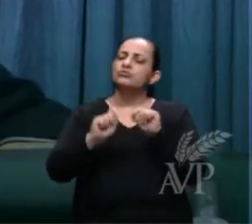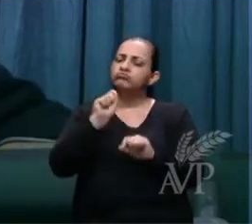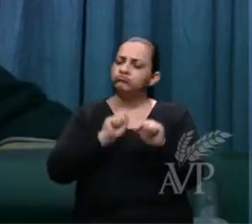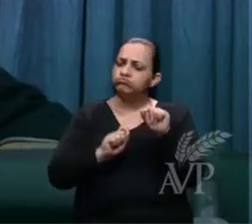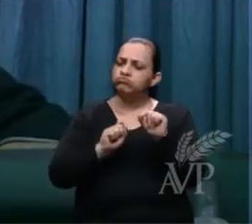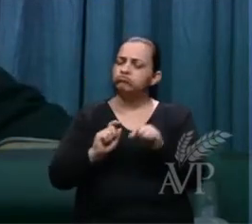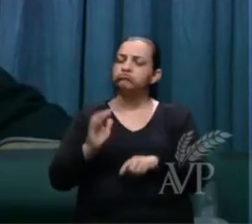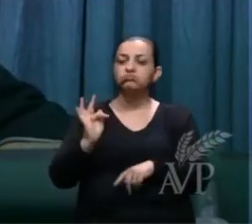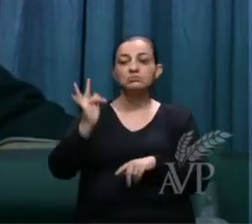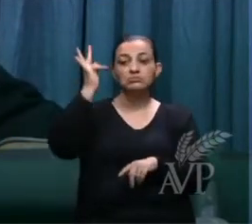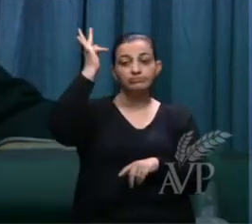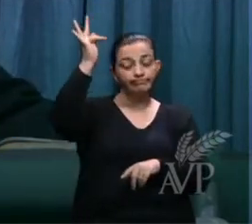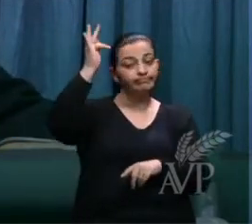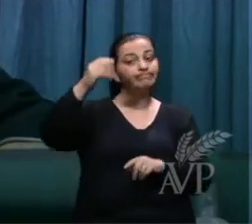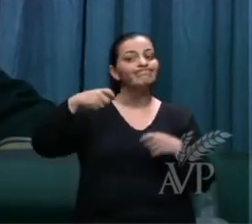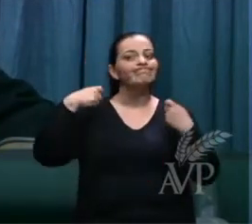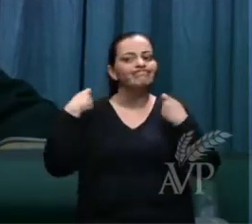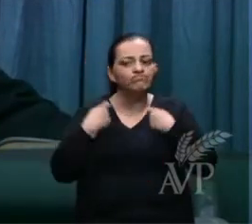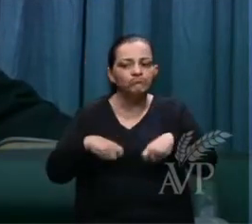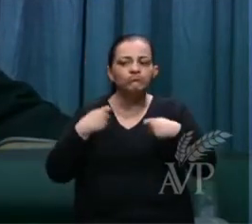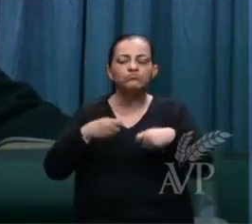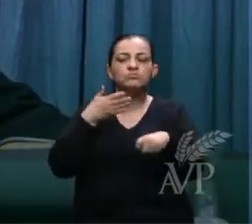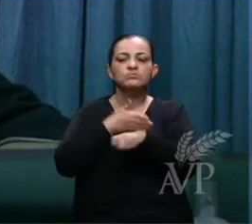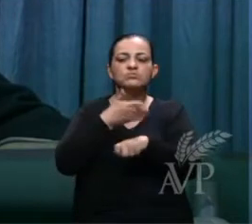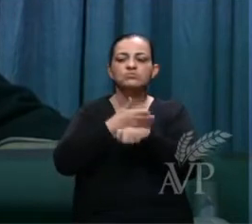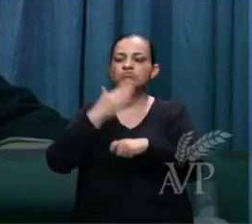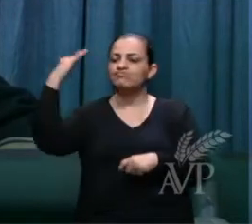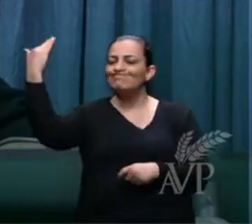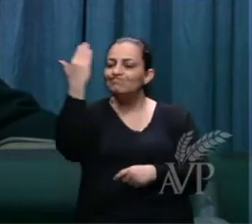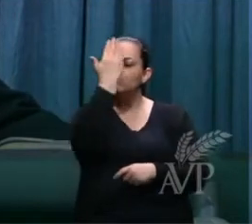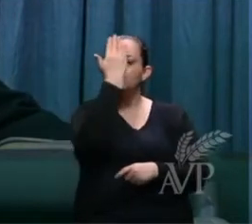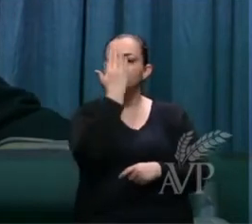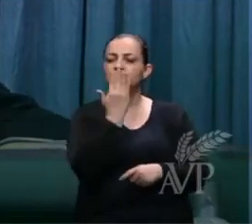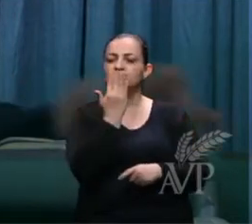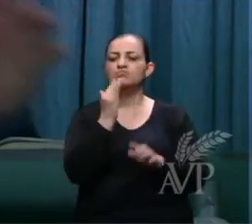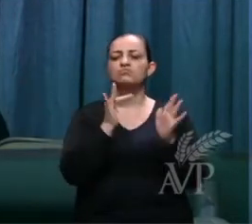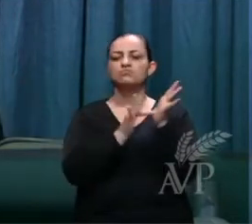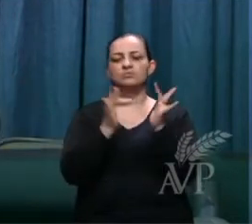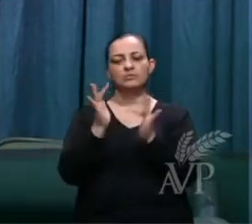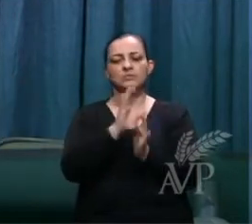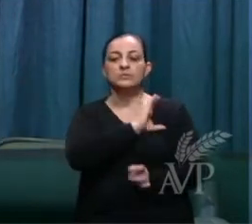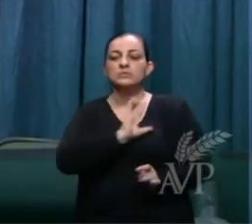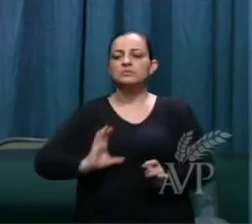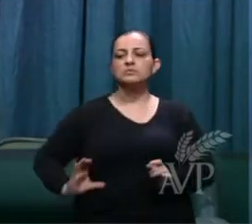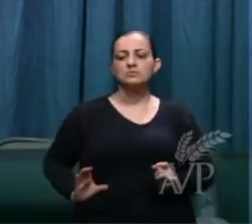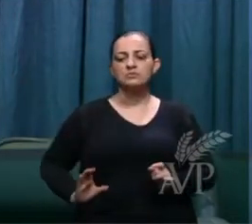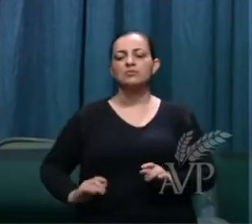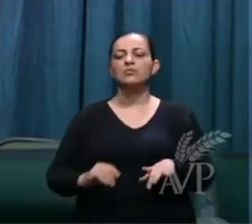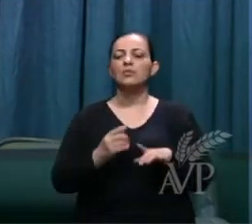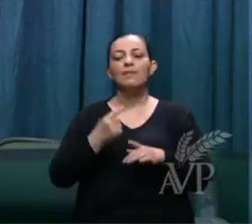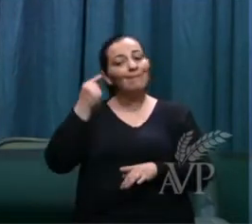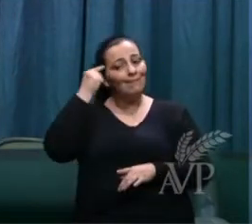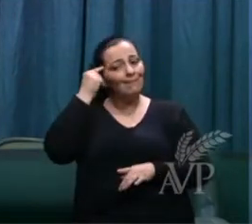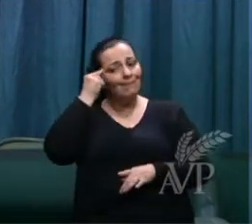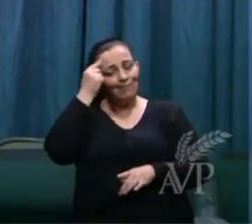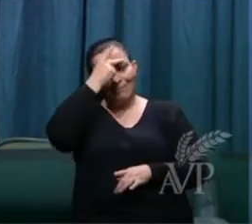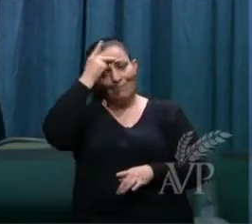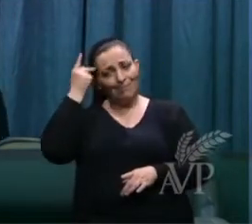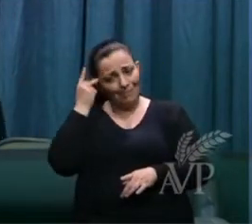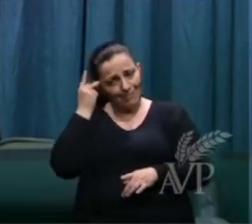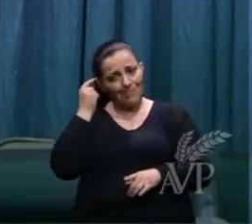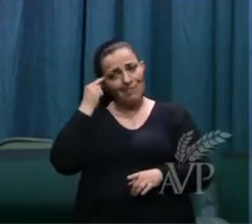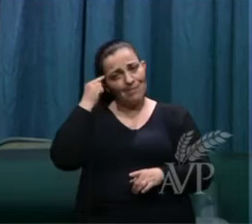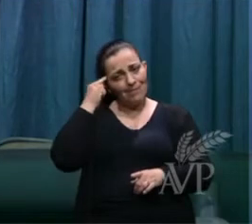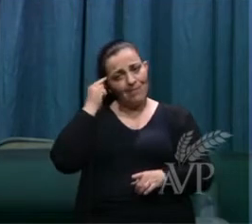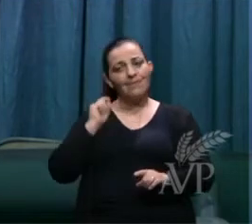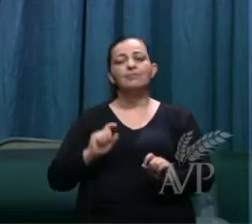comparecer ante o tribunal de Cristo. E a pessoa que pensa, ela se